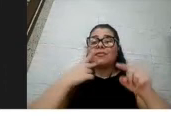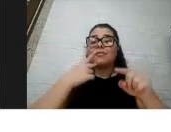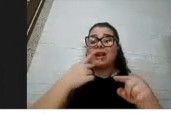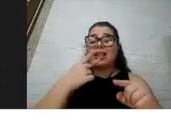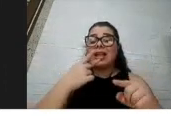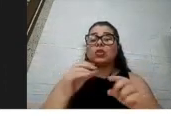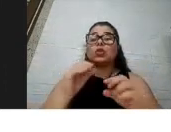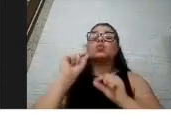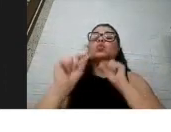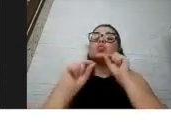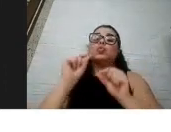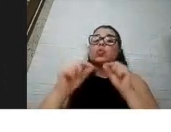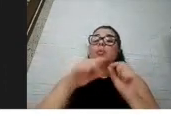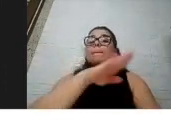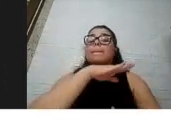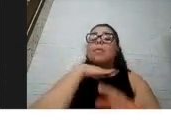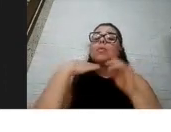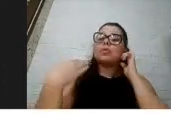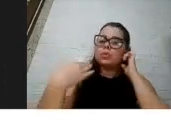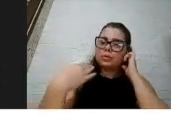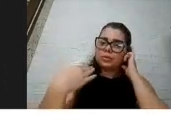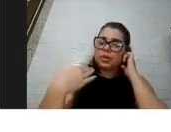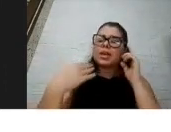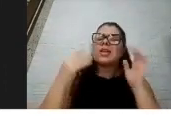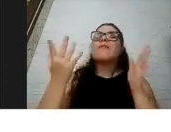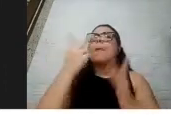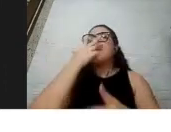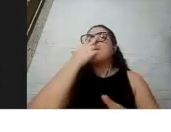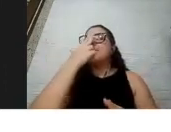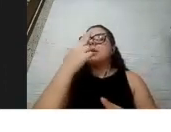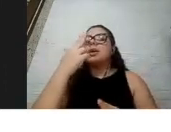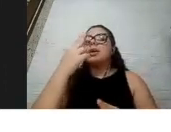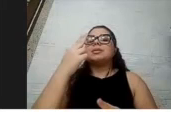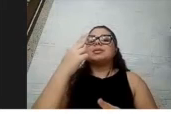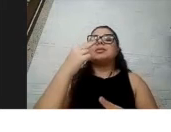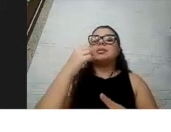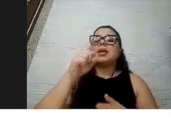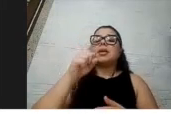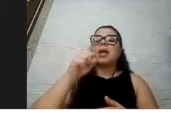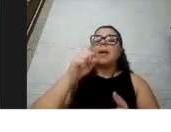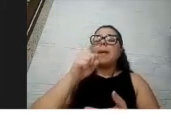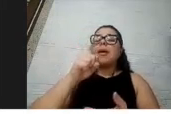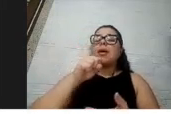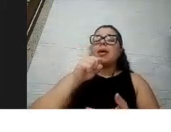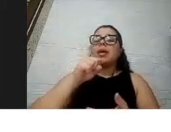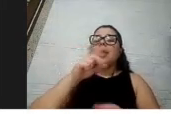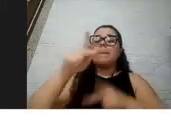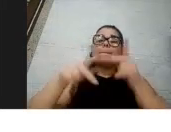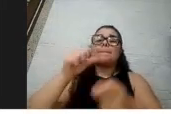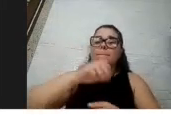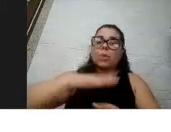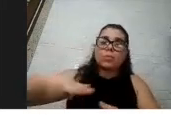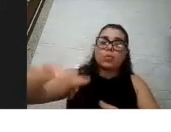então uma coisa que foi semelhante à população geral também é que a mortalidade nos